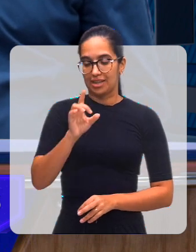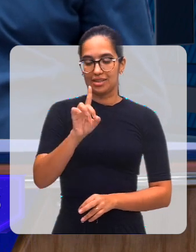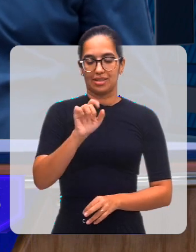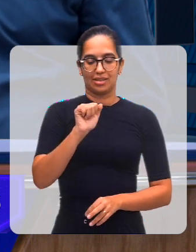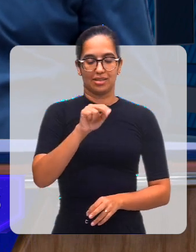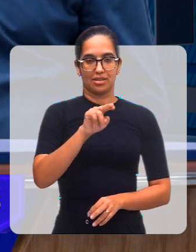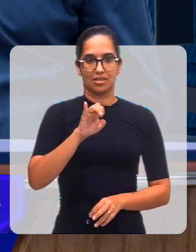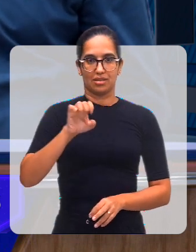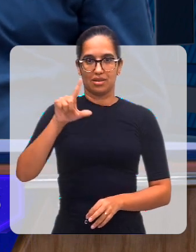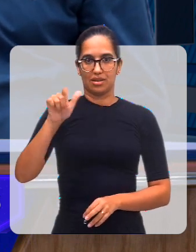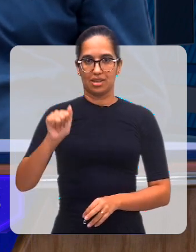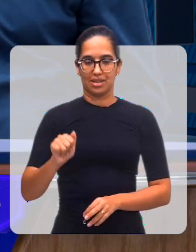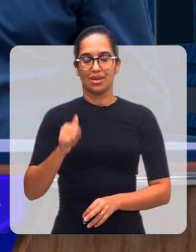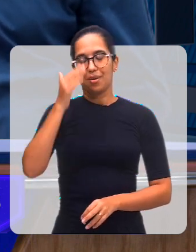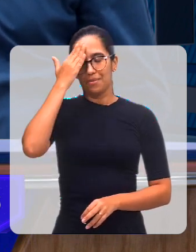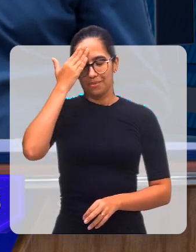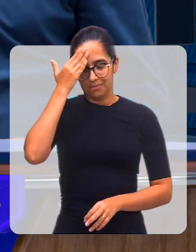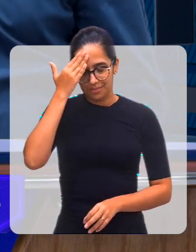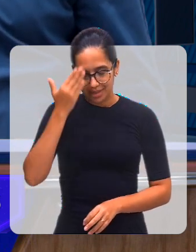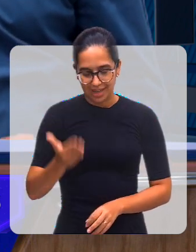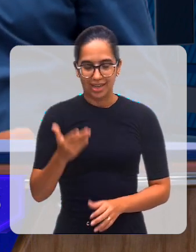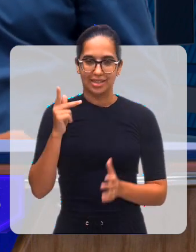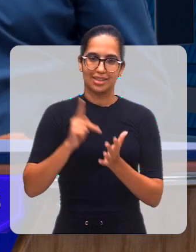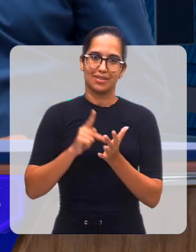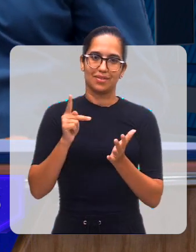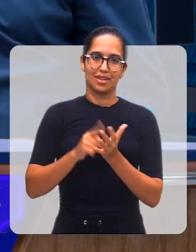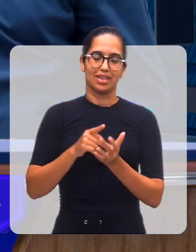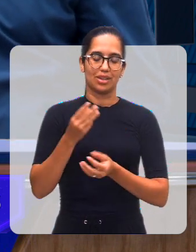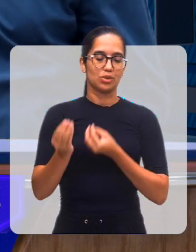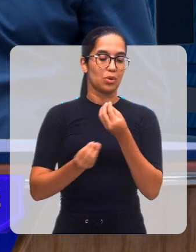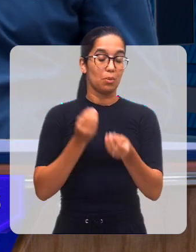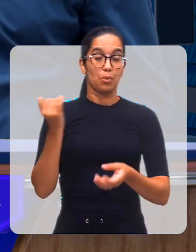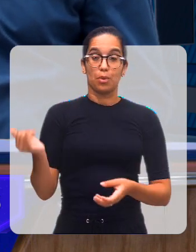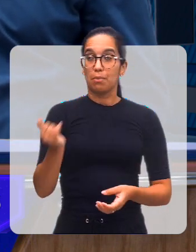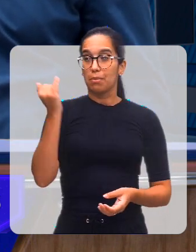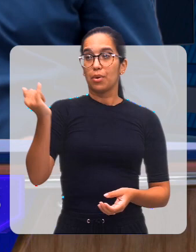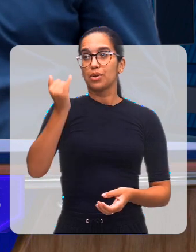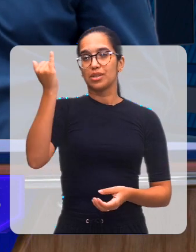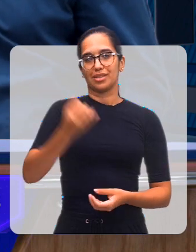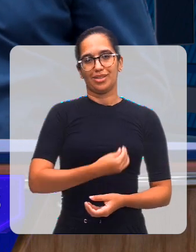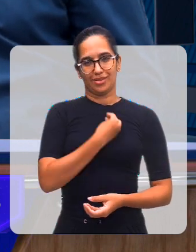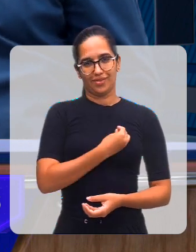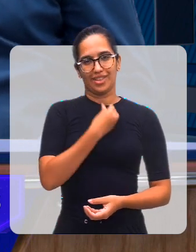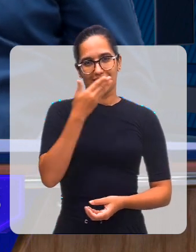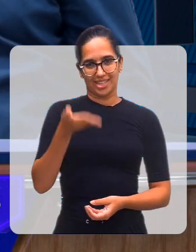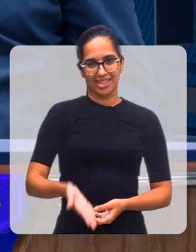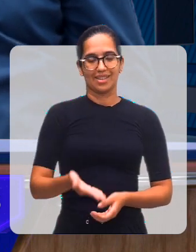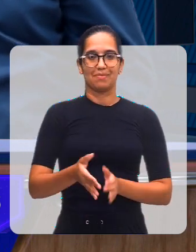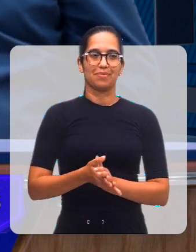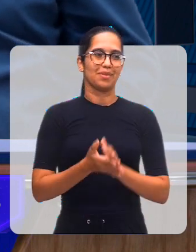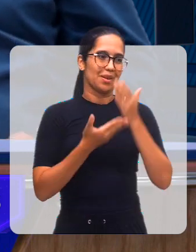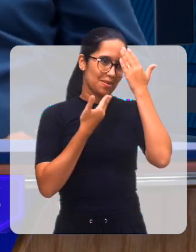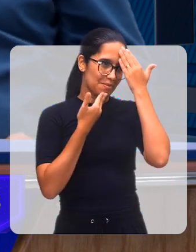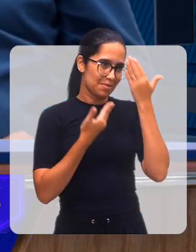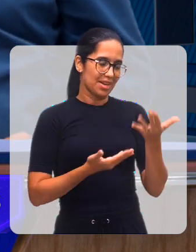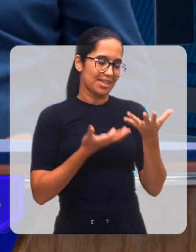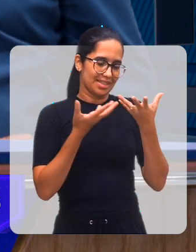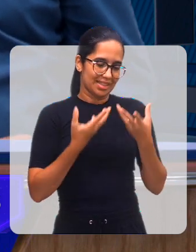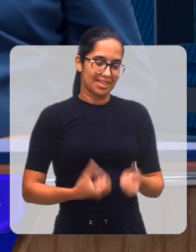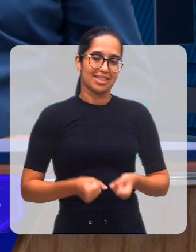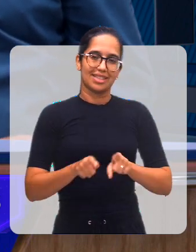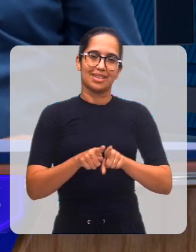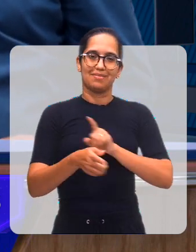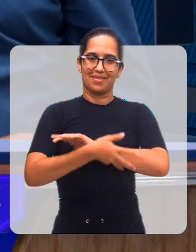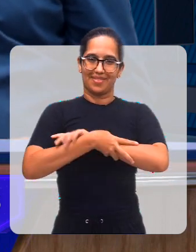presença aqui, está bom? Está, obrigada Muito obrigado mesmo, você não sabe a importância da sua presença aqui. Obrigada pelo acolhimento e pela